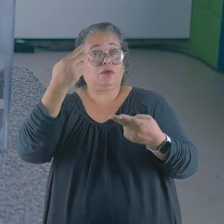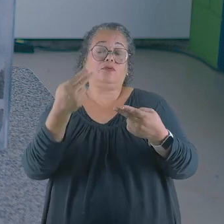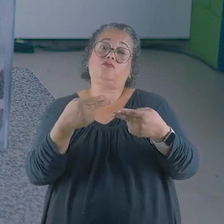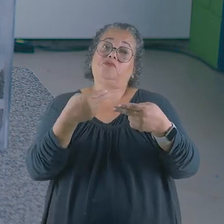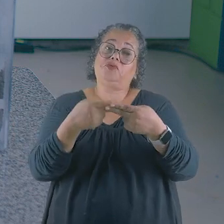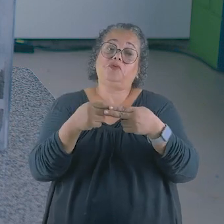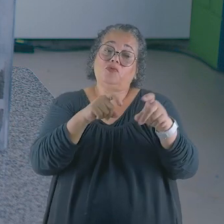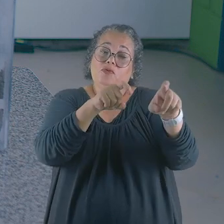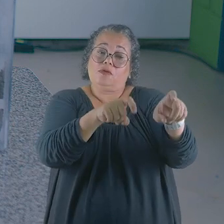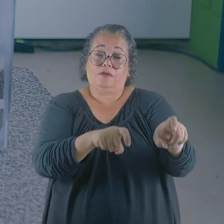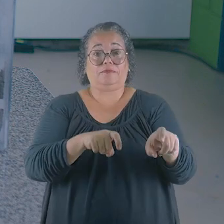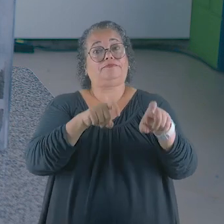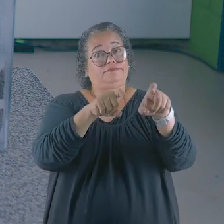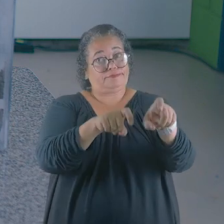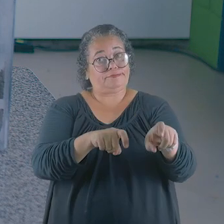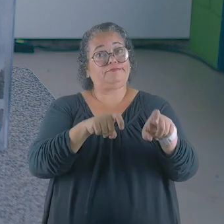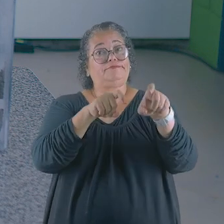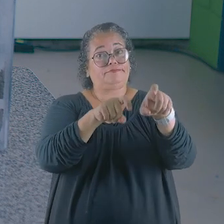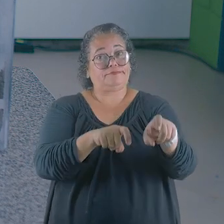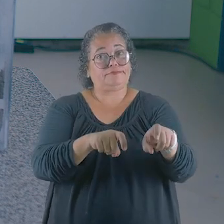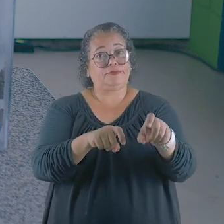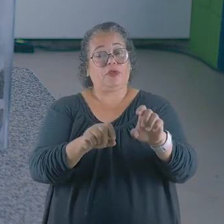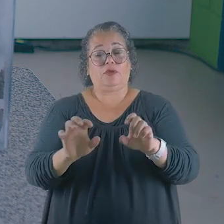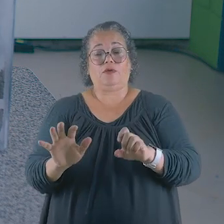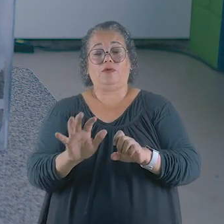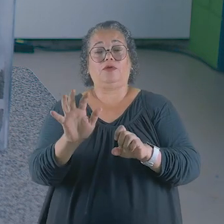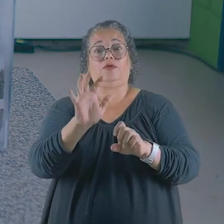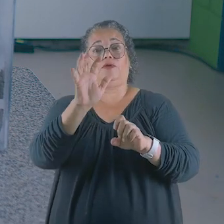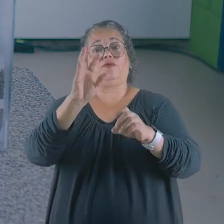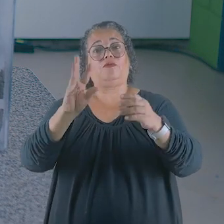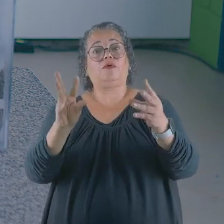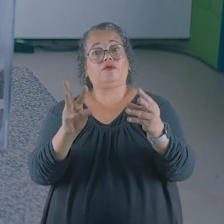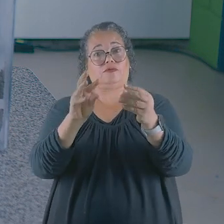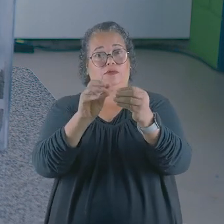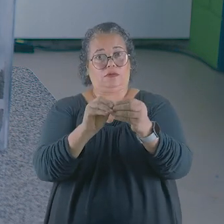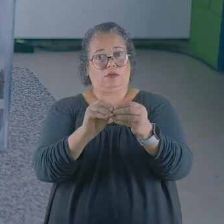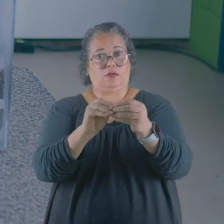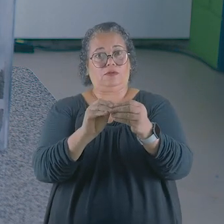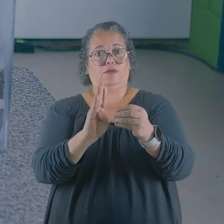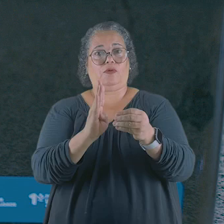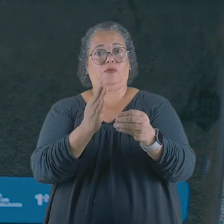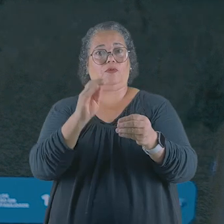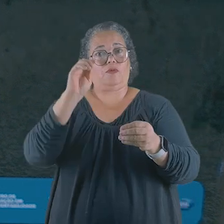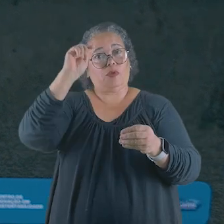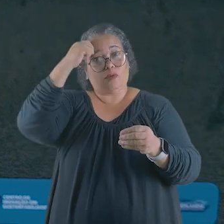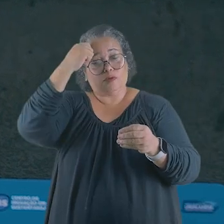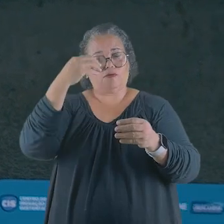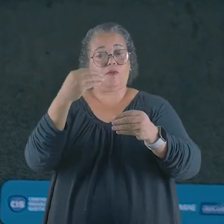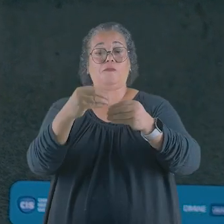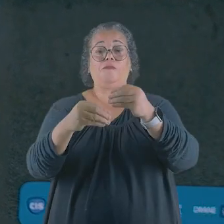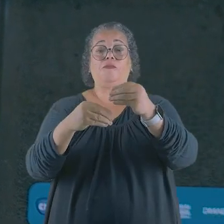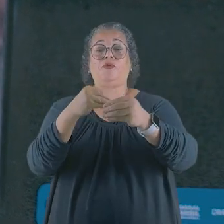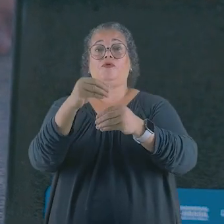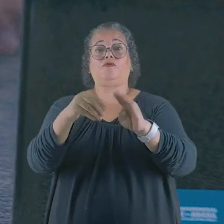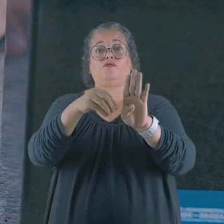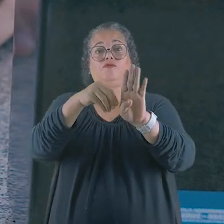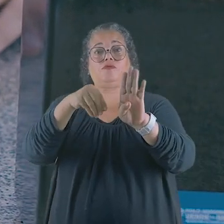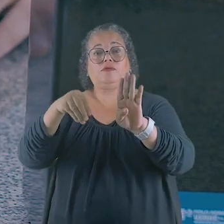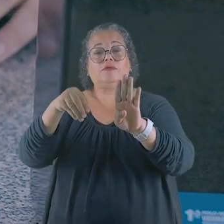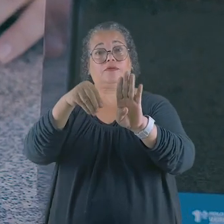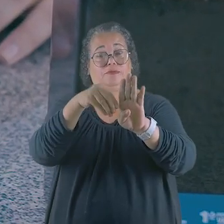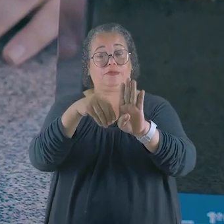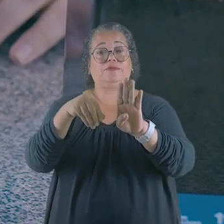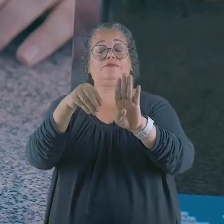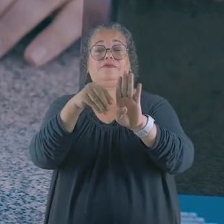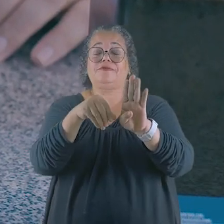é um produto com grande potencial agrícola e o gás de síntese. O biocarvão, uma vez misturado aos pós de rocha,